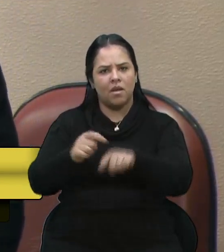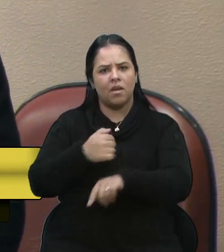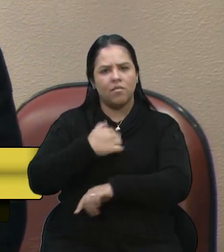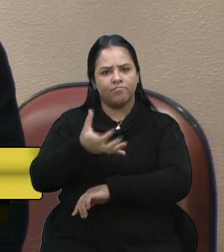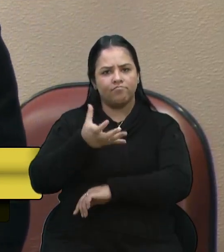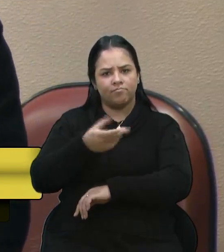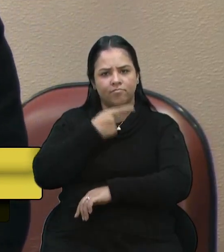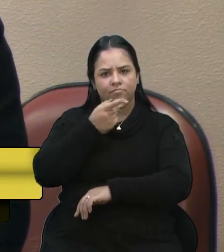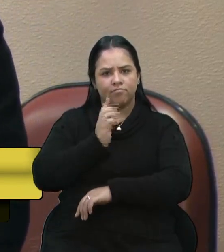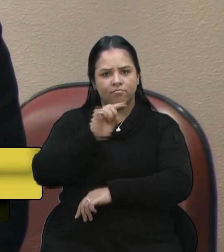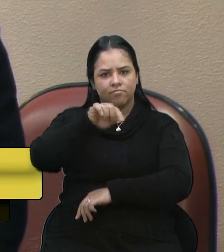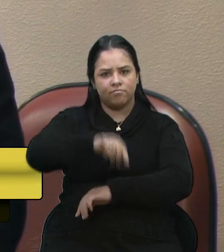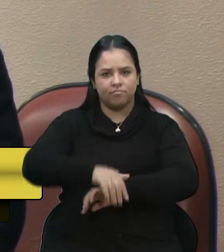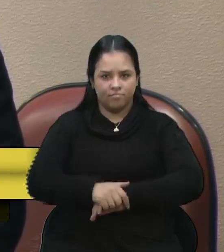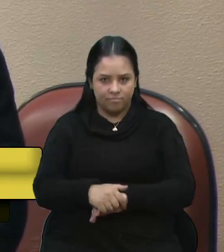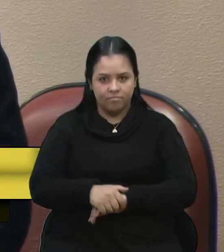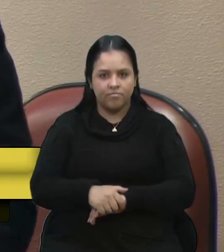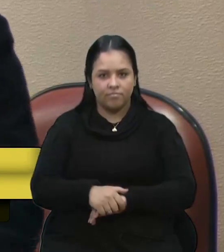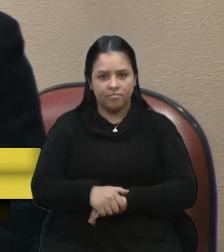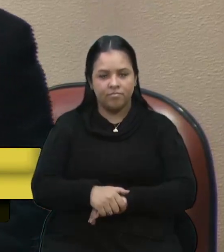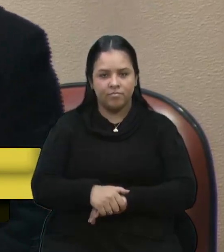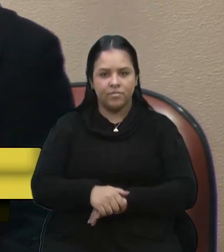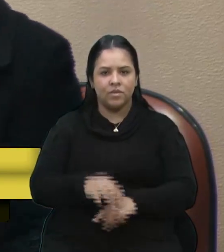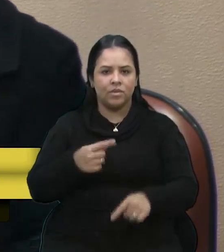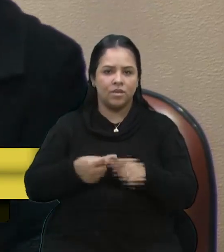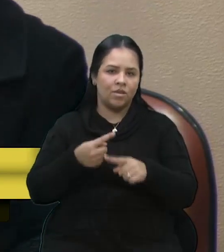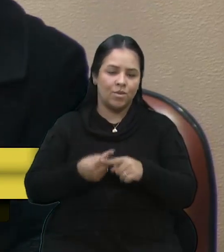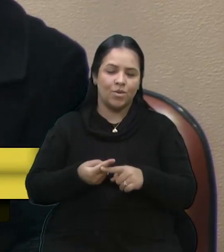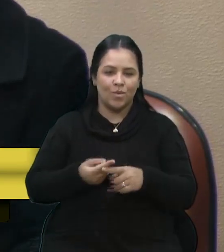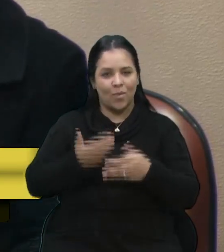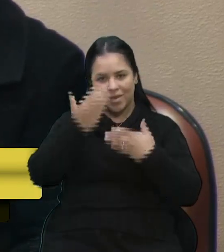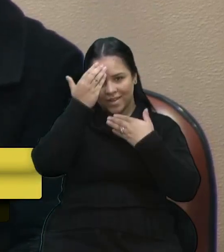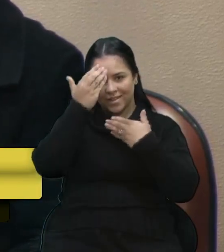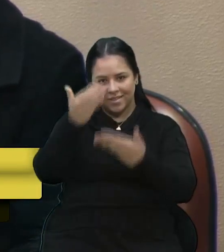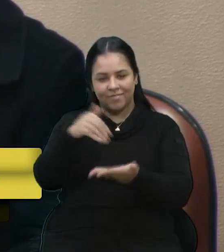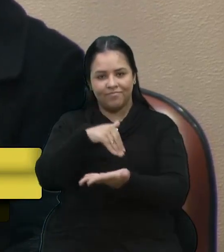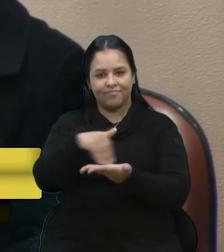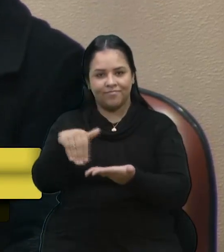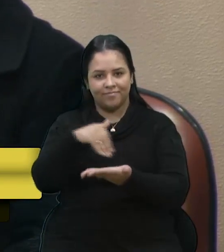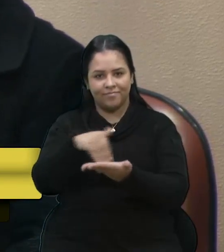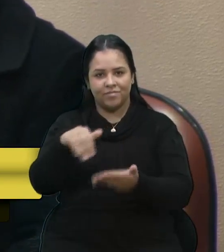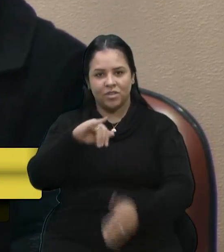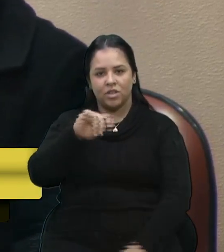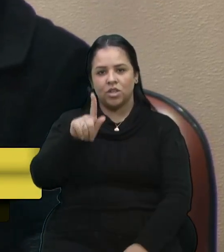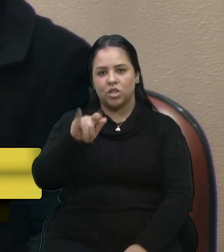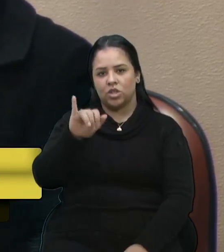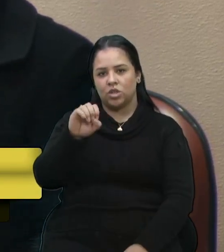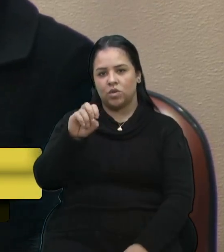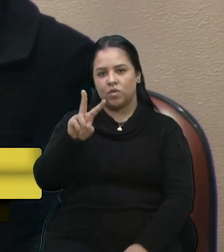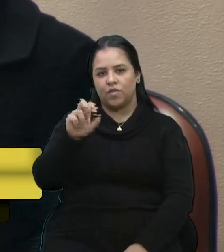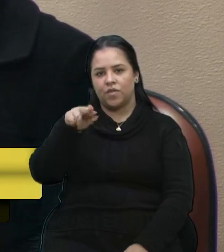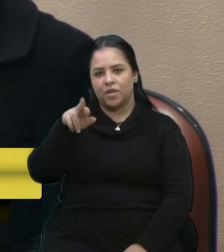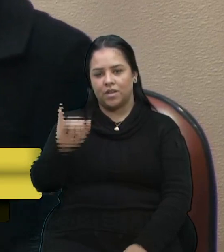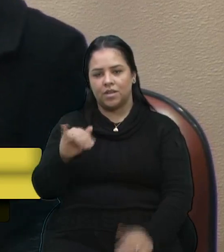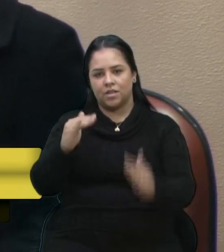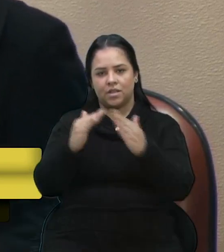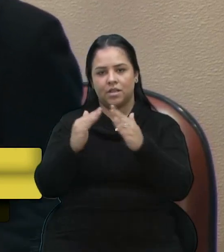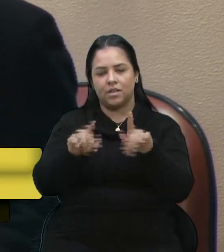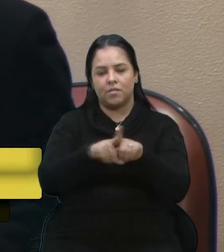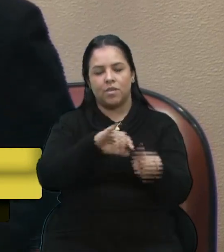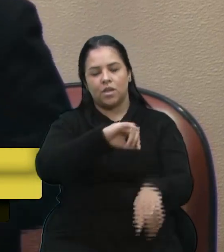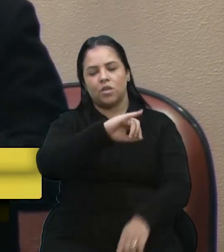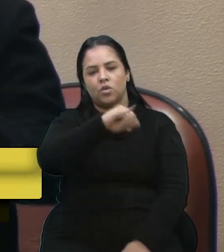os agradecimentos ao secretário Giovanni, da Habitação, e também ao secretário João Eze,